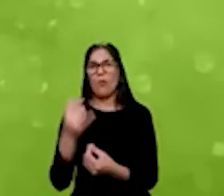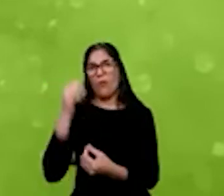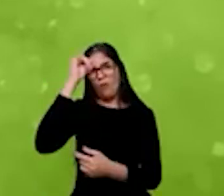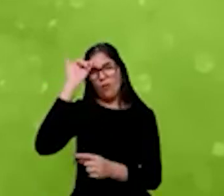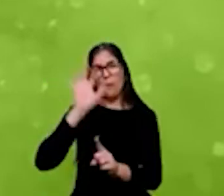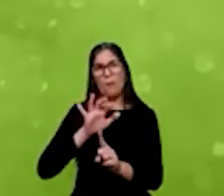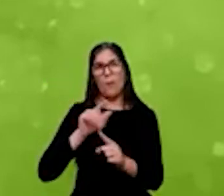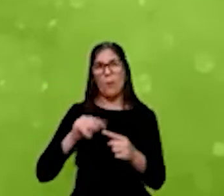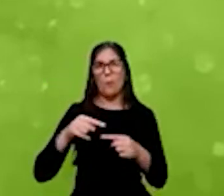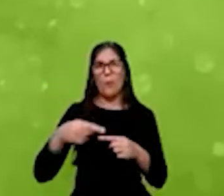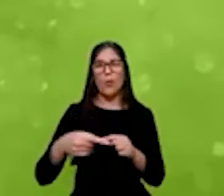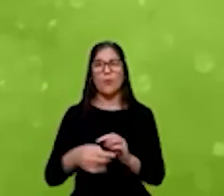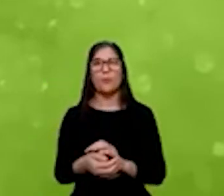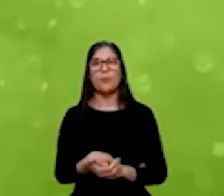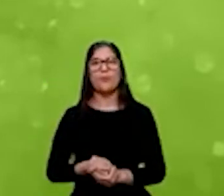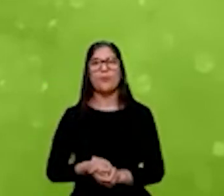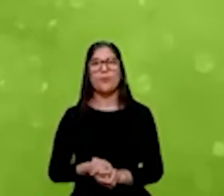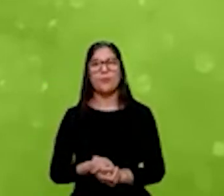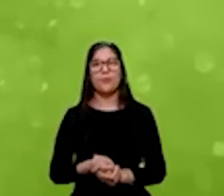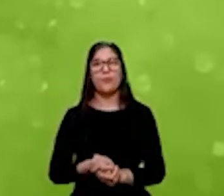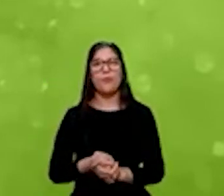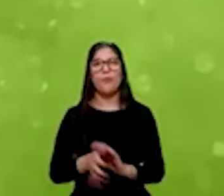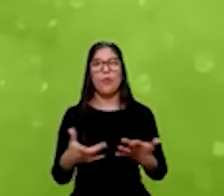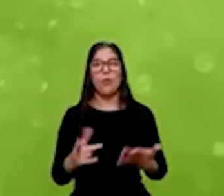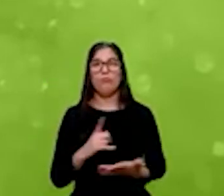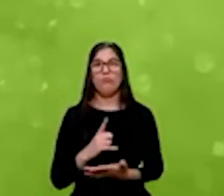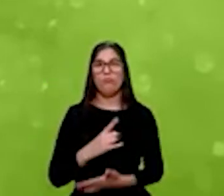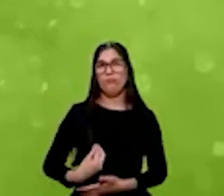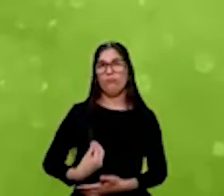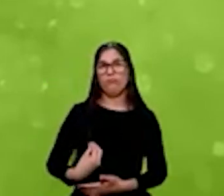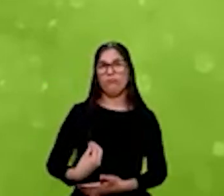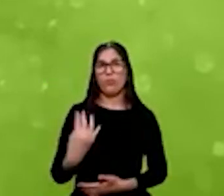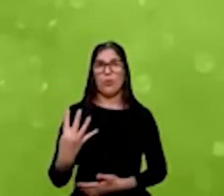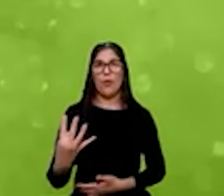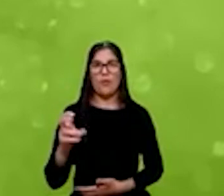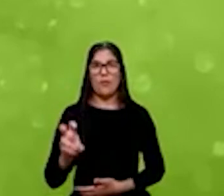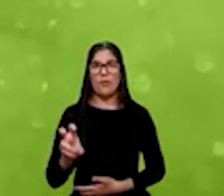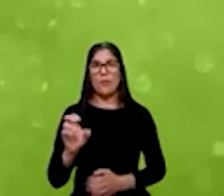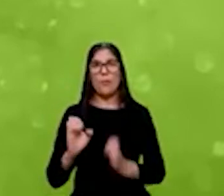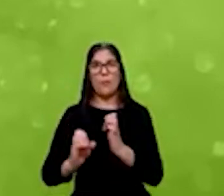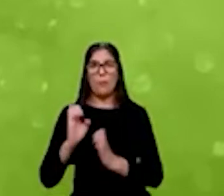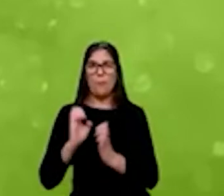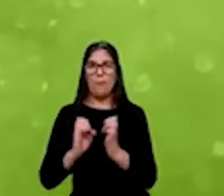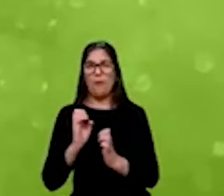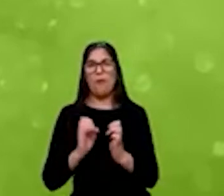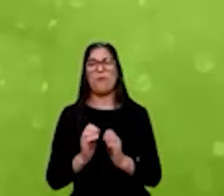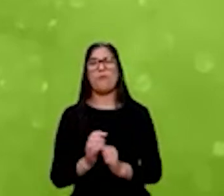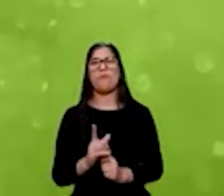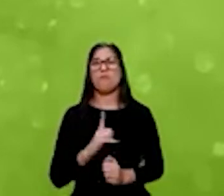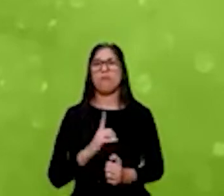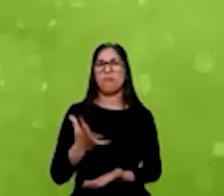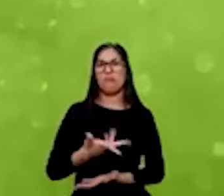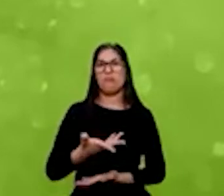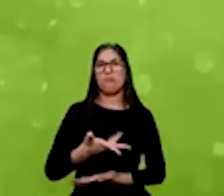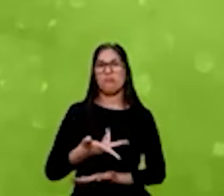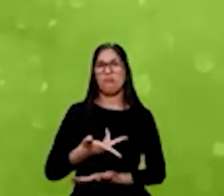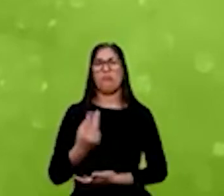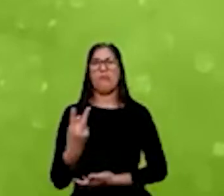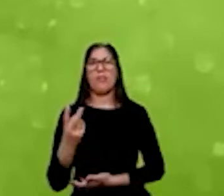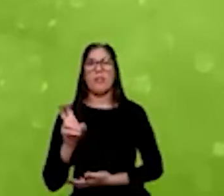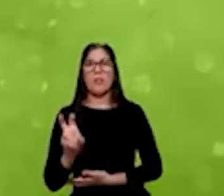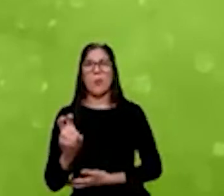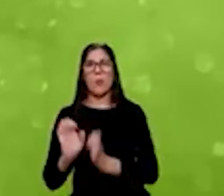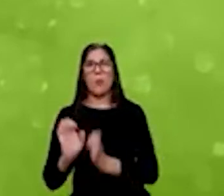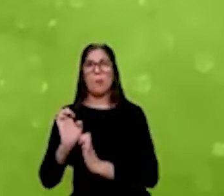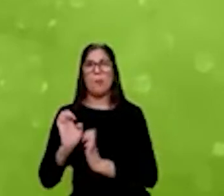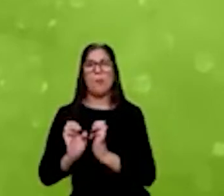Aqui, então, a gente tem atualmente 45 empresas sendo aceleradas, 25 empresas no